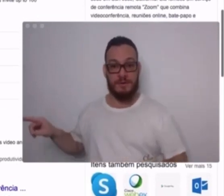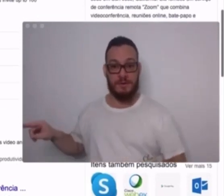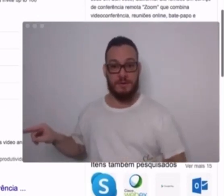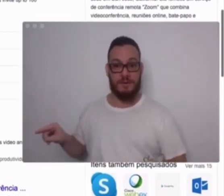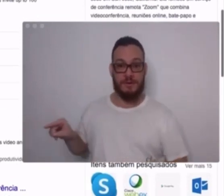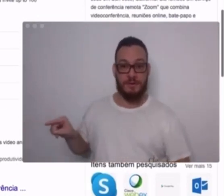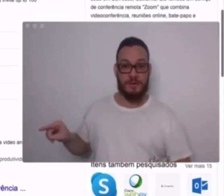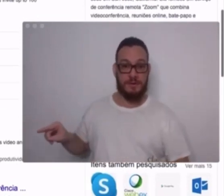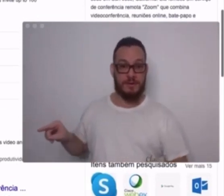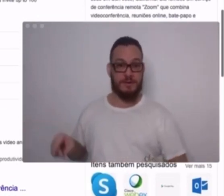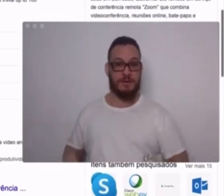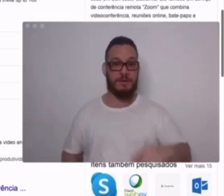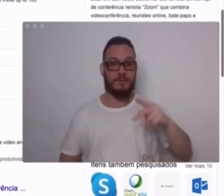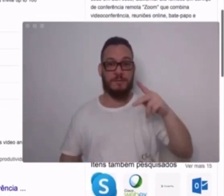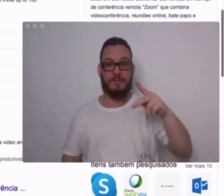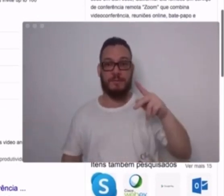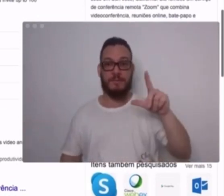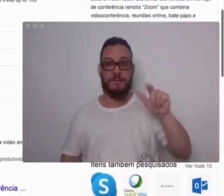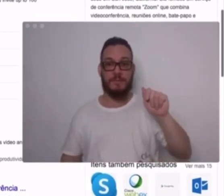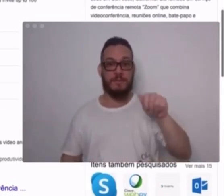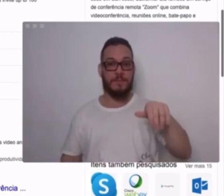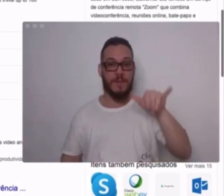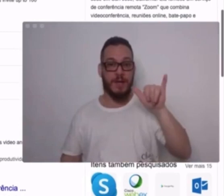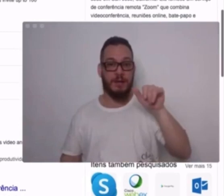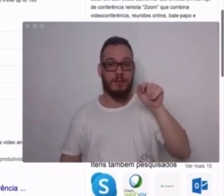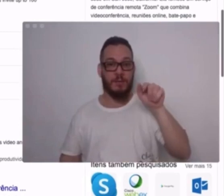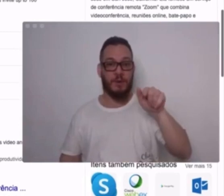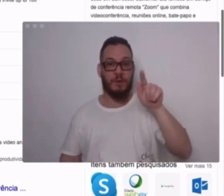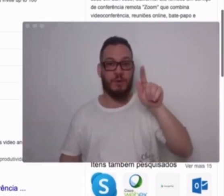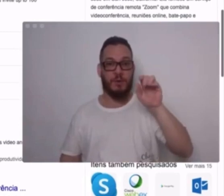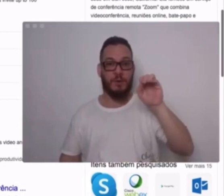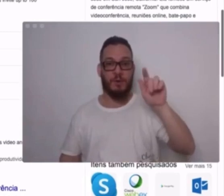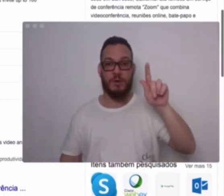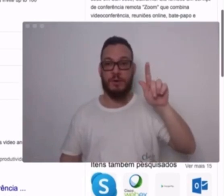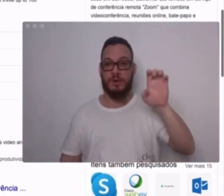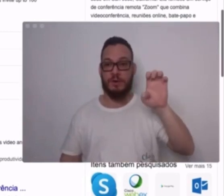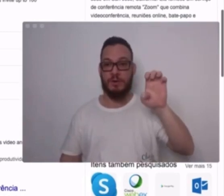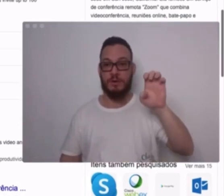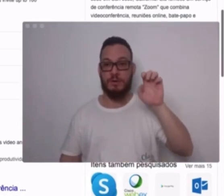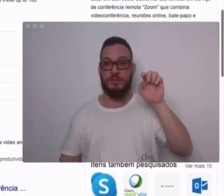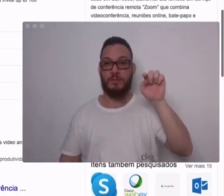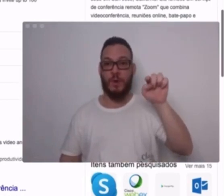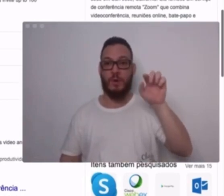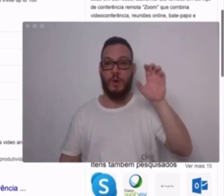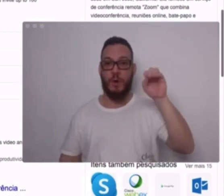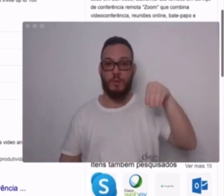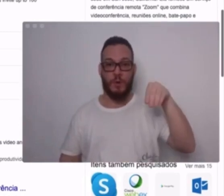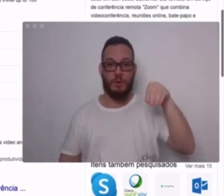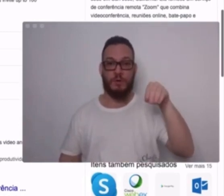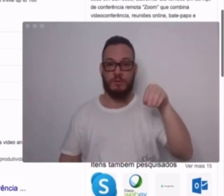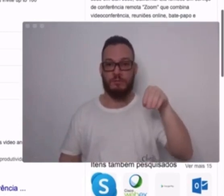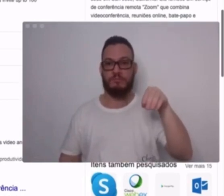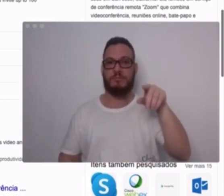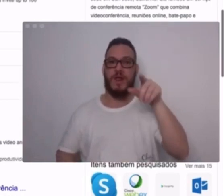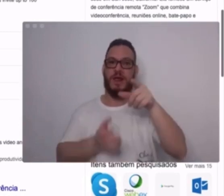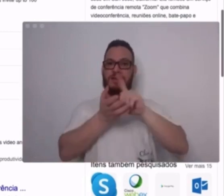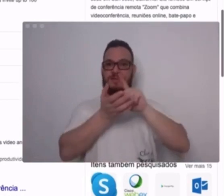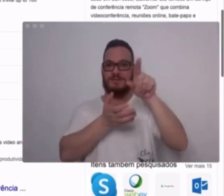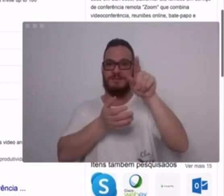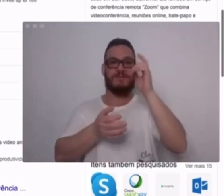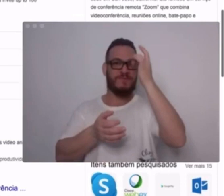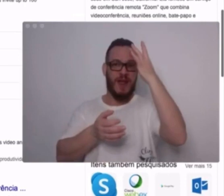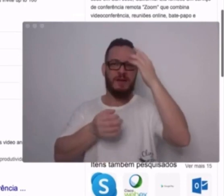APP. Tem um caminho que é bom, que é esse aqui. Se vocês acharem o Zoom pelo